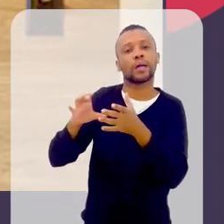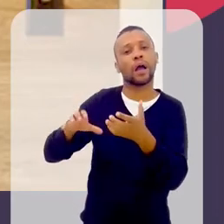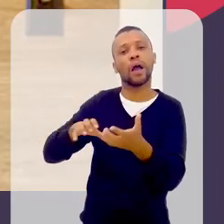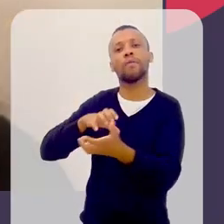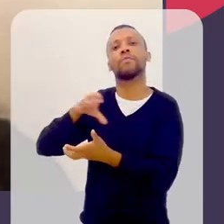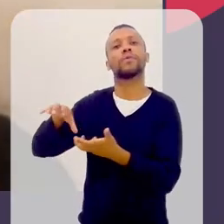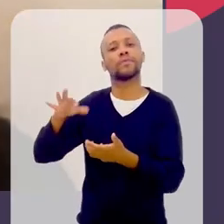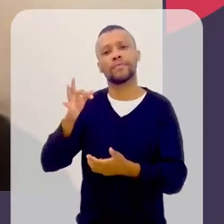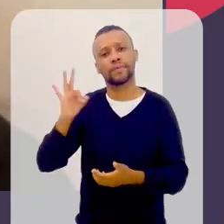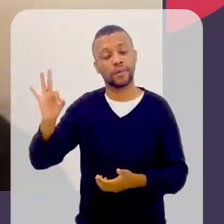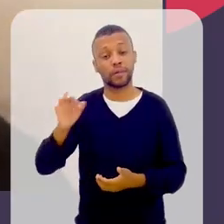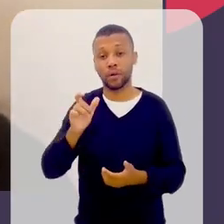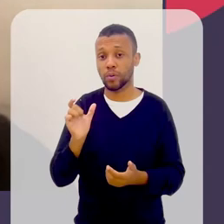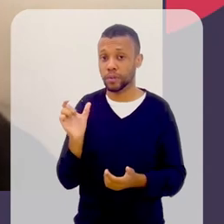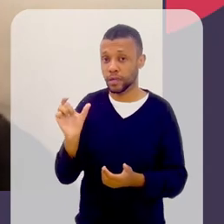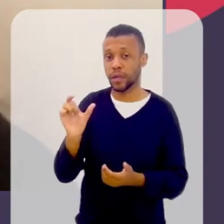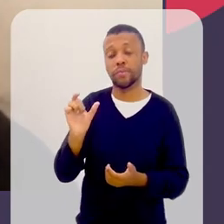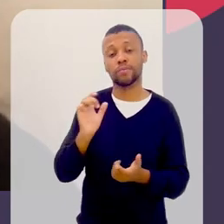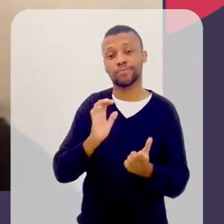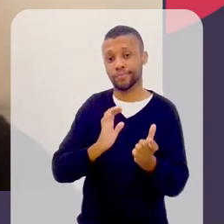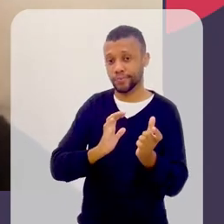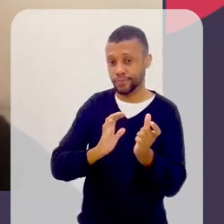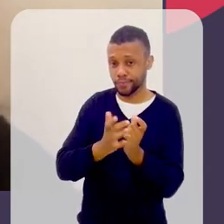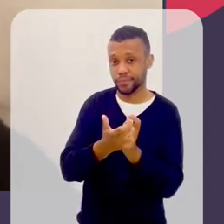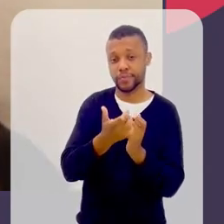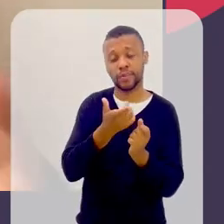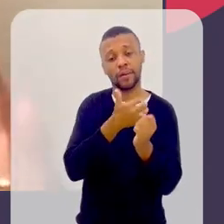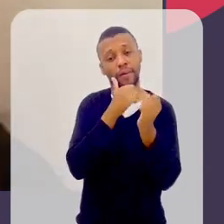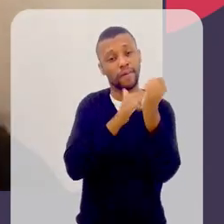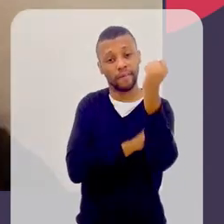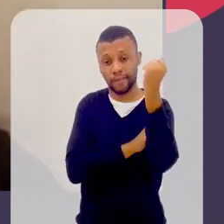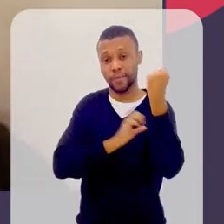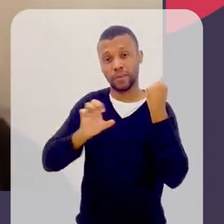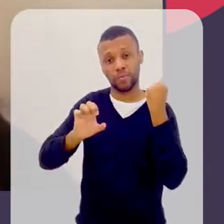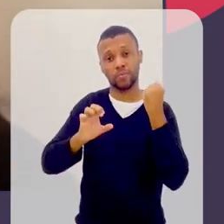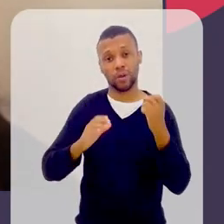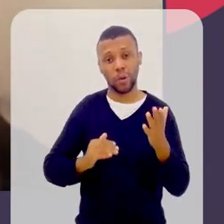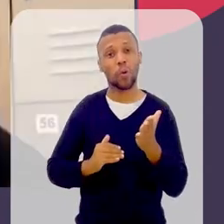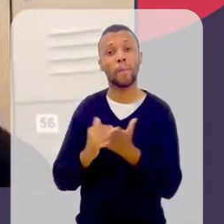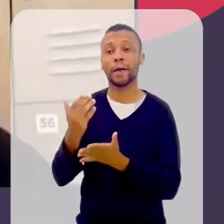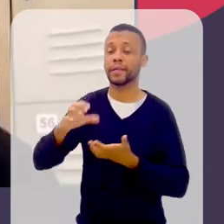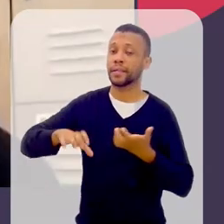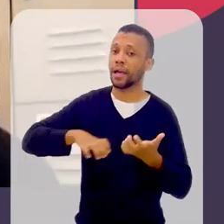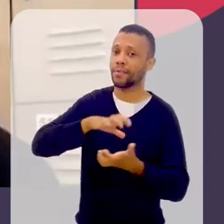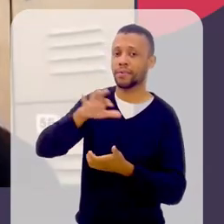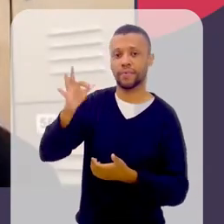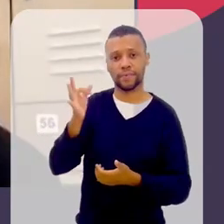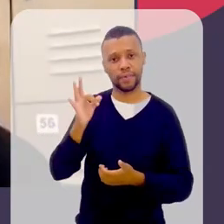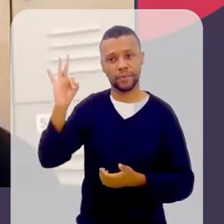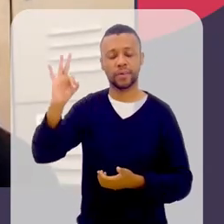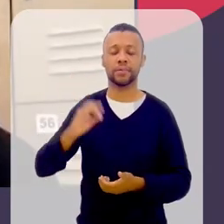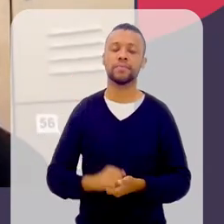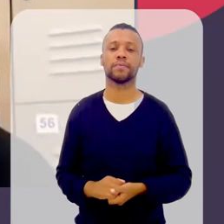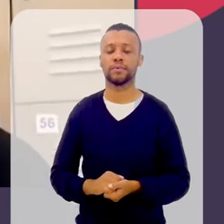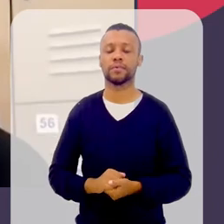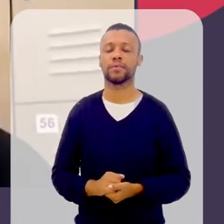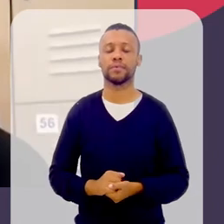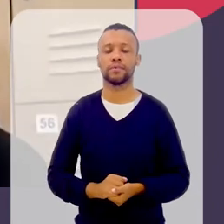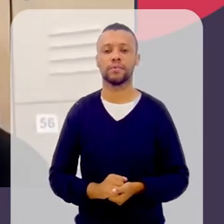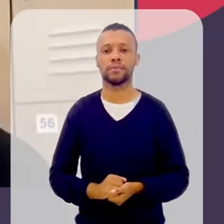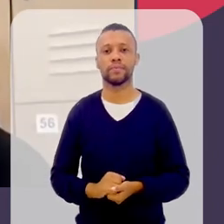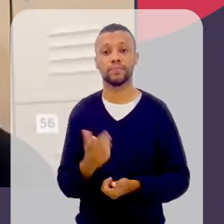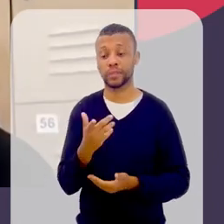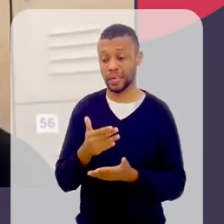O termo feminismo vem no bojo da Revolução Francesa, né? Assim, o termo feminismo é do